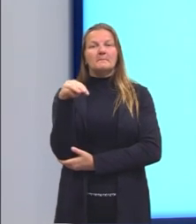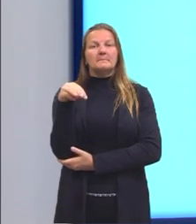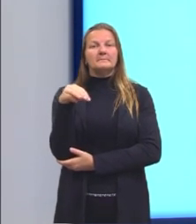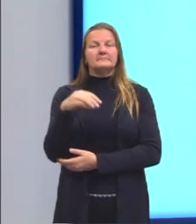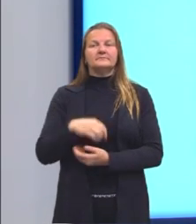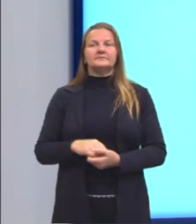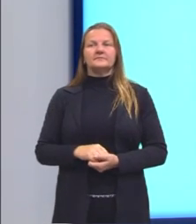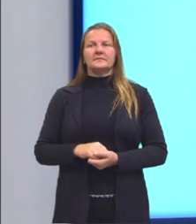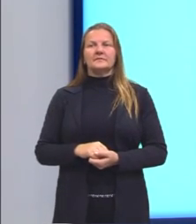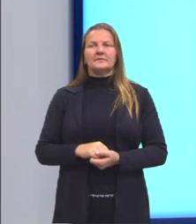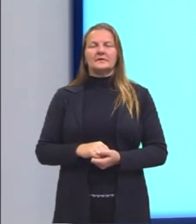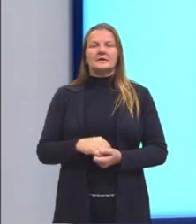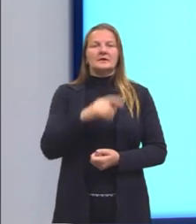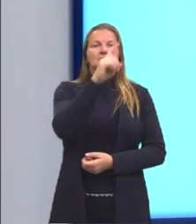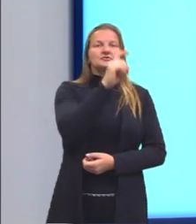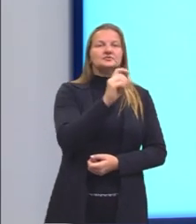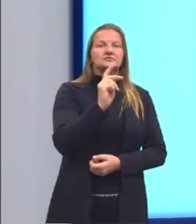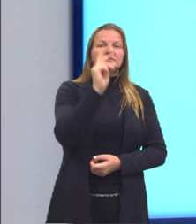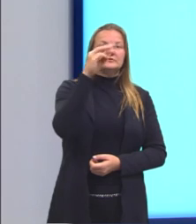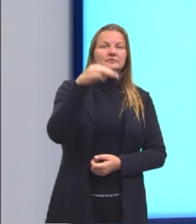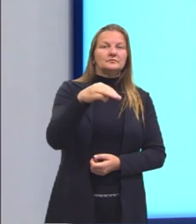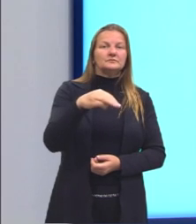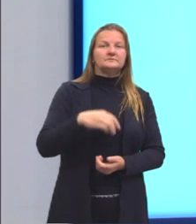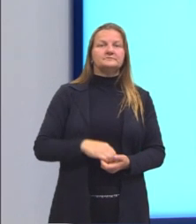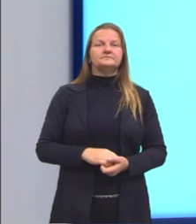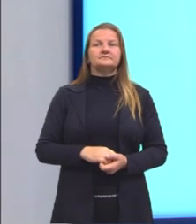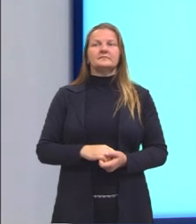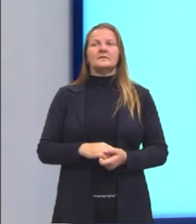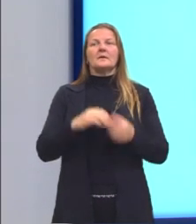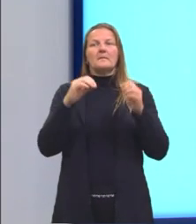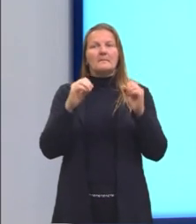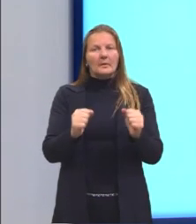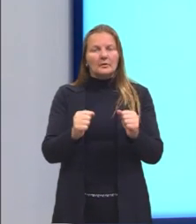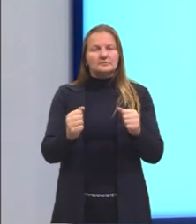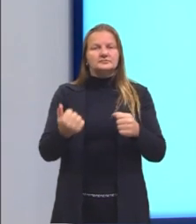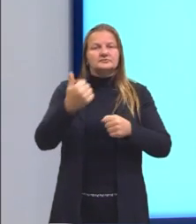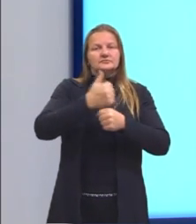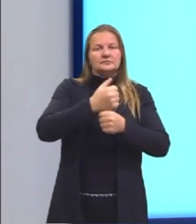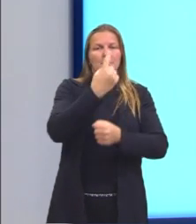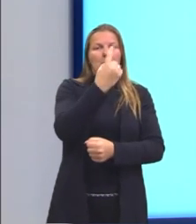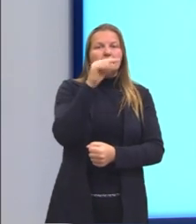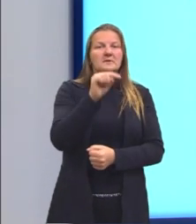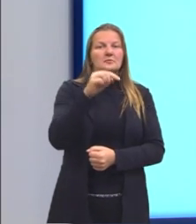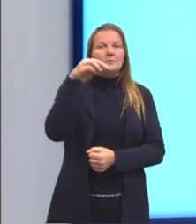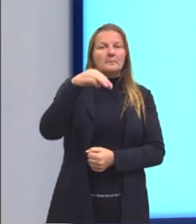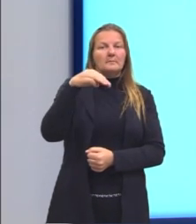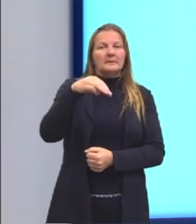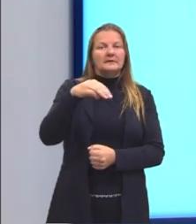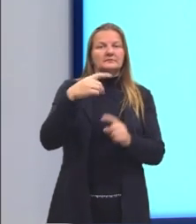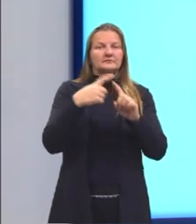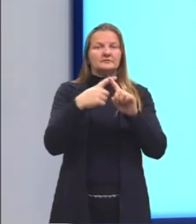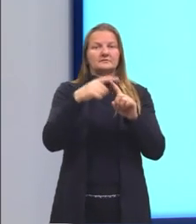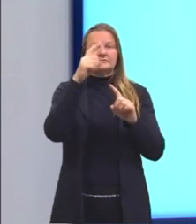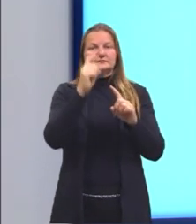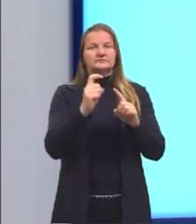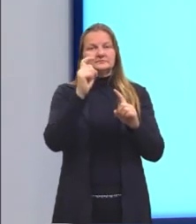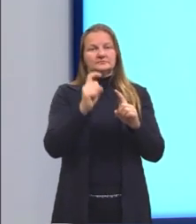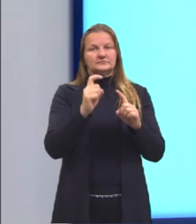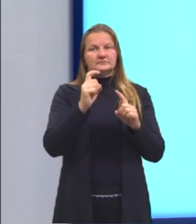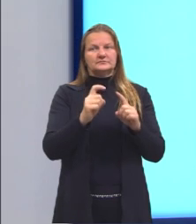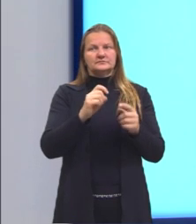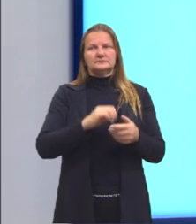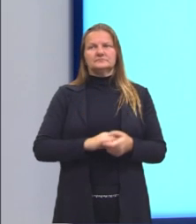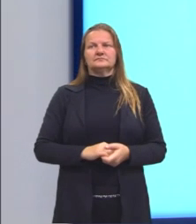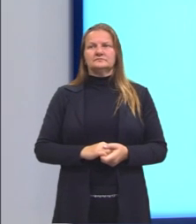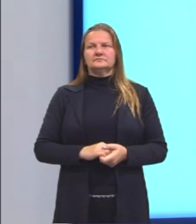Então, onde nós tínhamos X quilômetros, nós podemos transformar em mil vezes X, que seria a